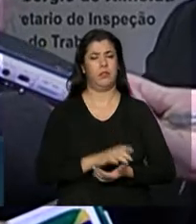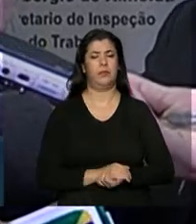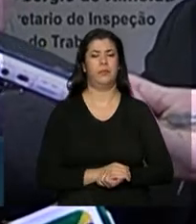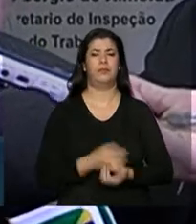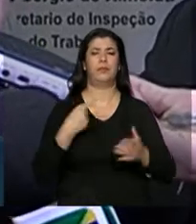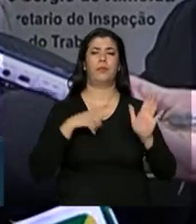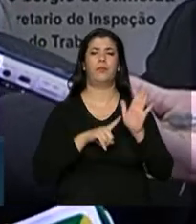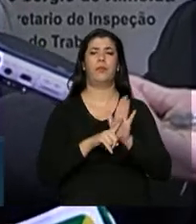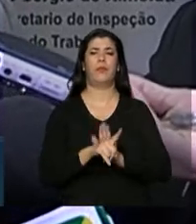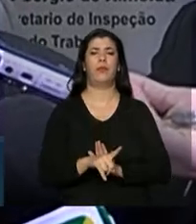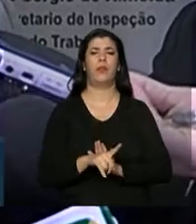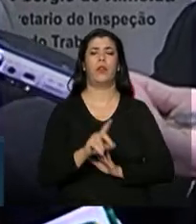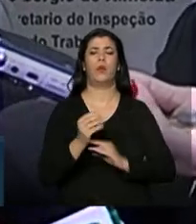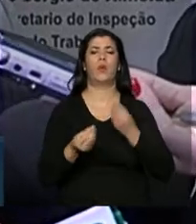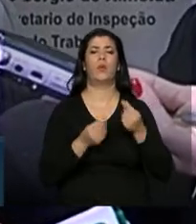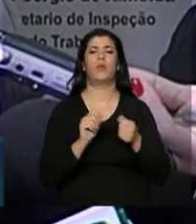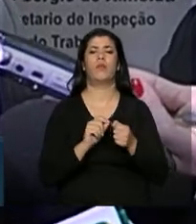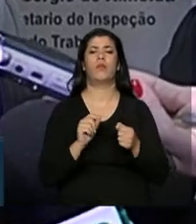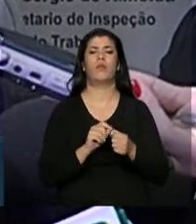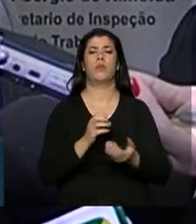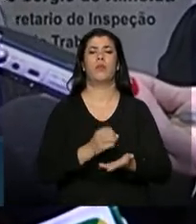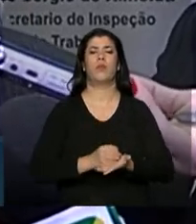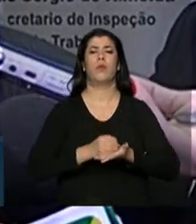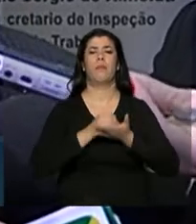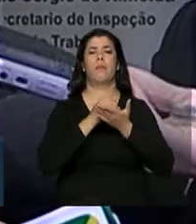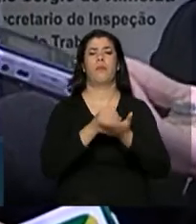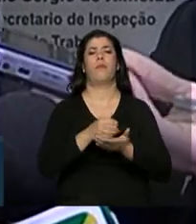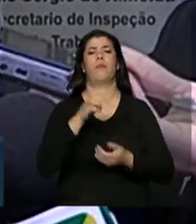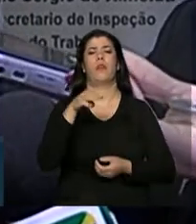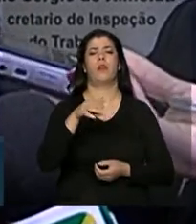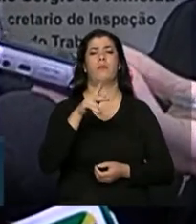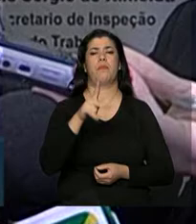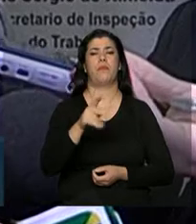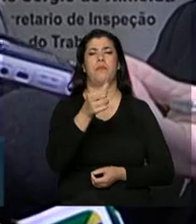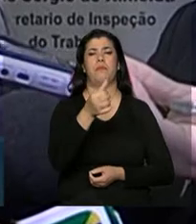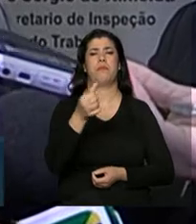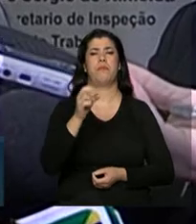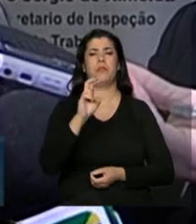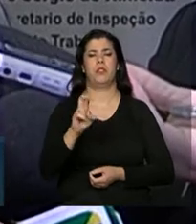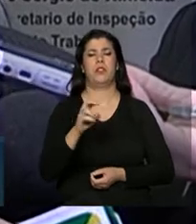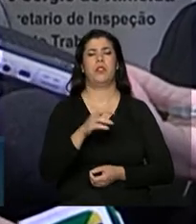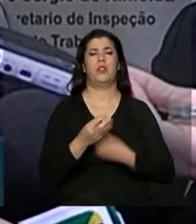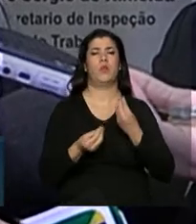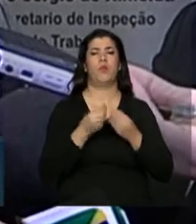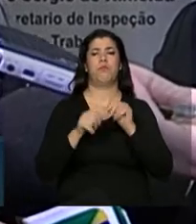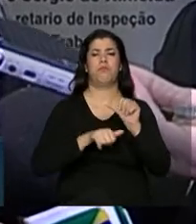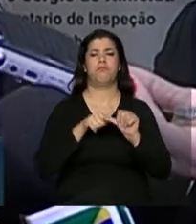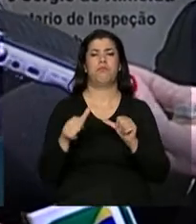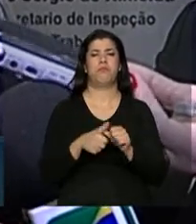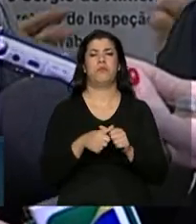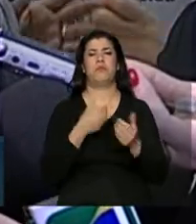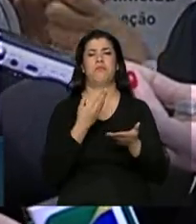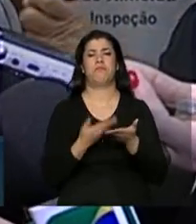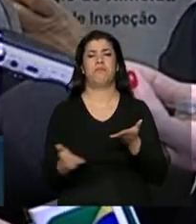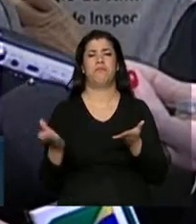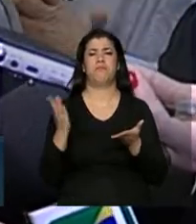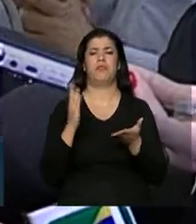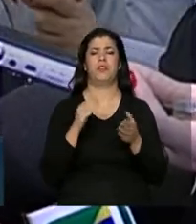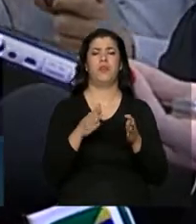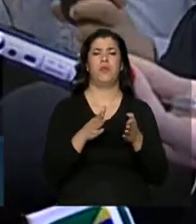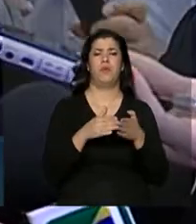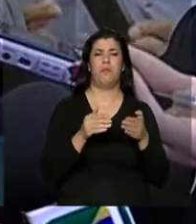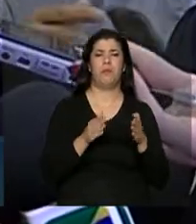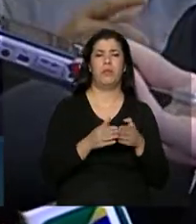MP665 ou apoiando a justiça do O senhor acha que isso está gravando a sua posição de pedir a melhor de